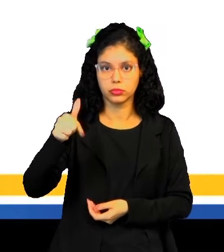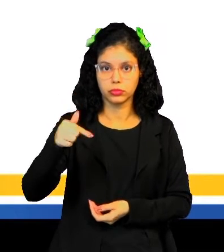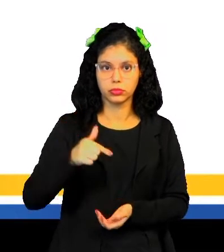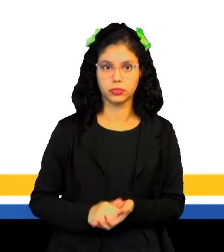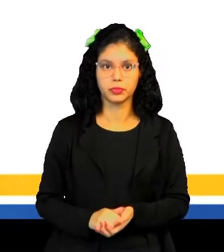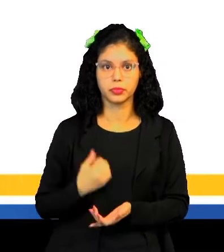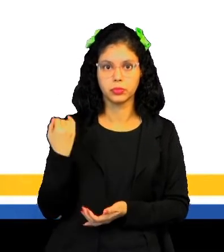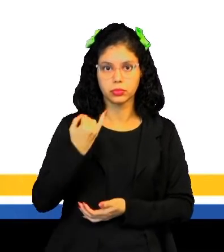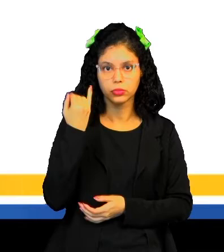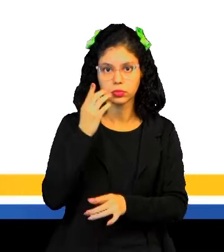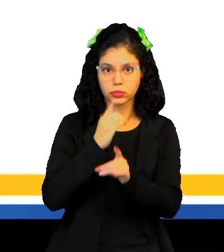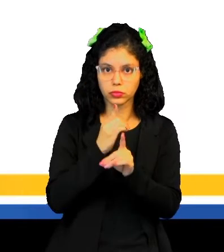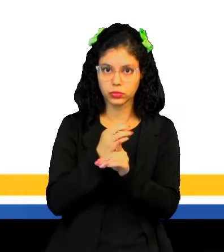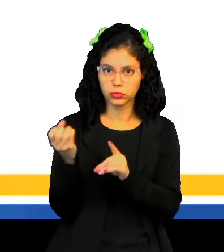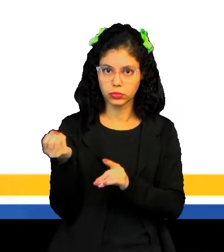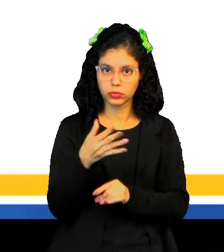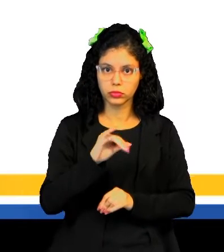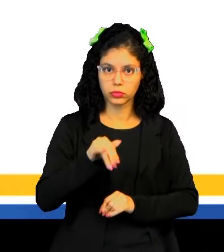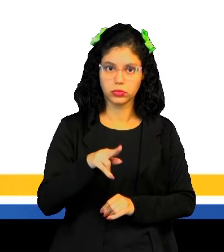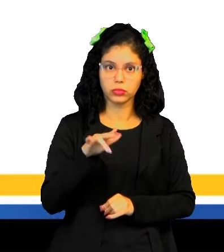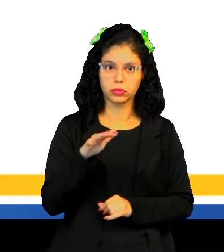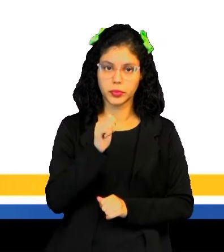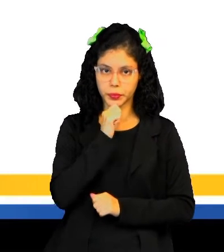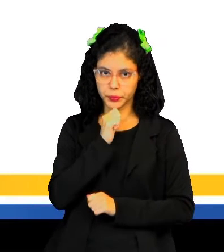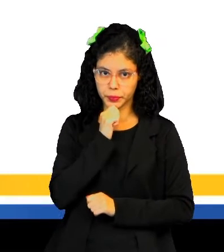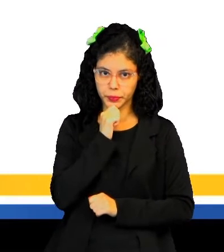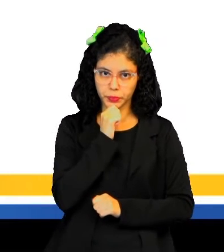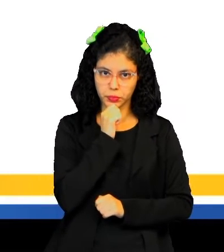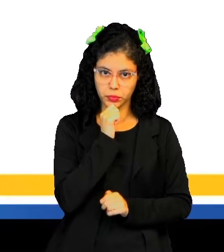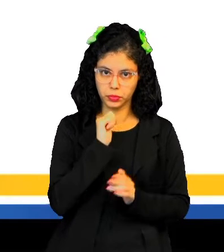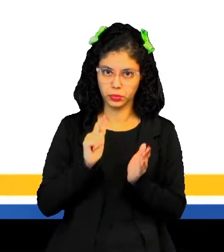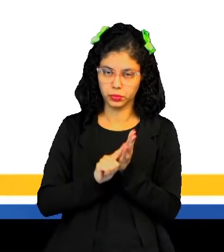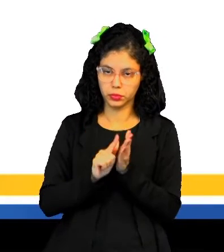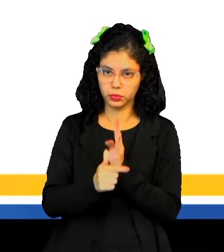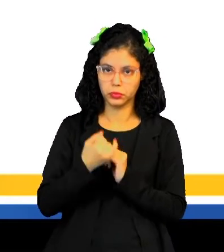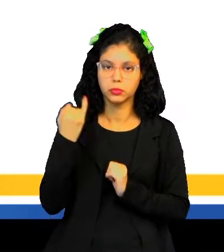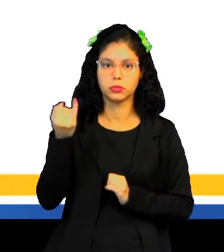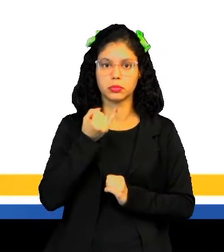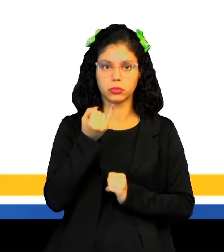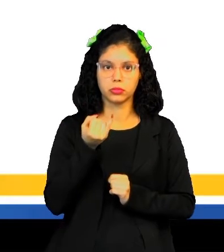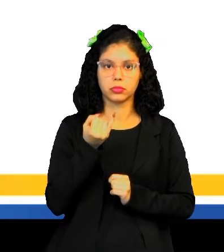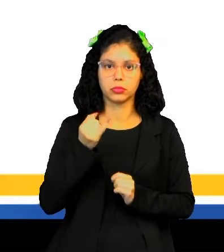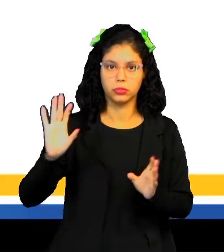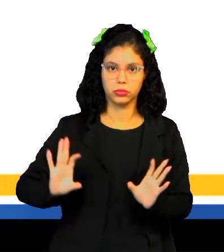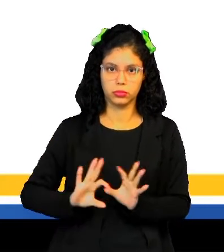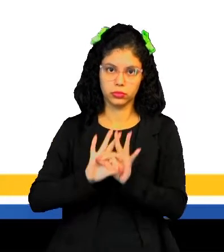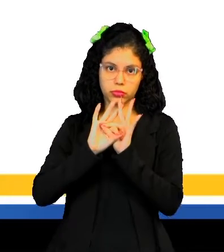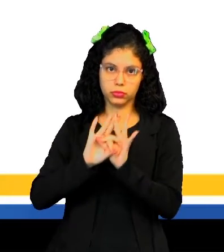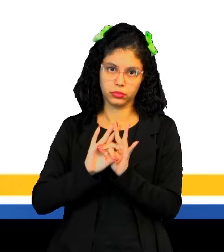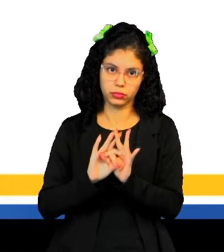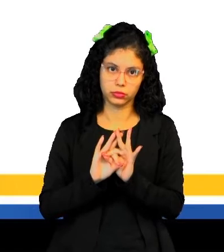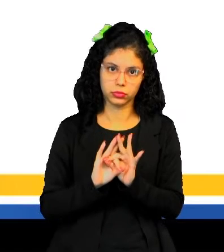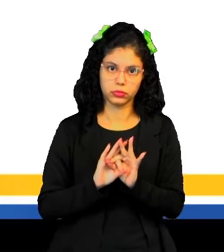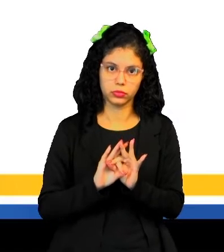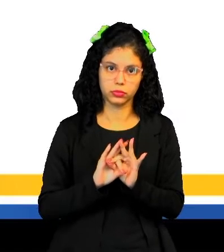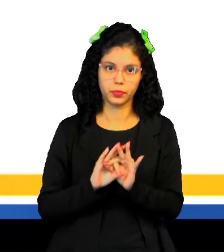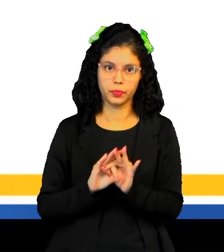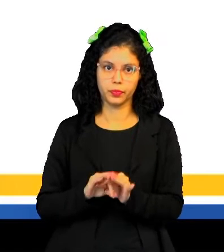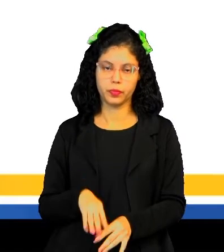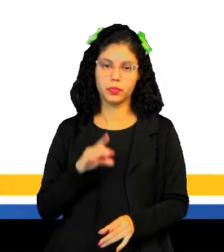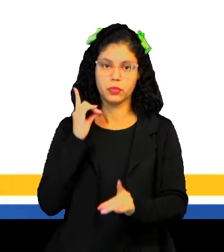fundamentais no descobrimento de novas jazidas. Além, né? Do seu papel fundamental na interiorização da colônia. Em